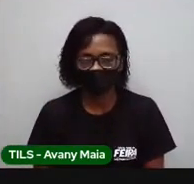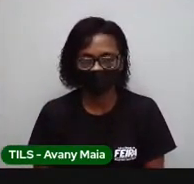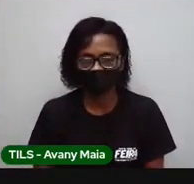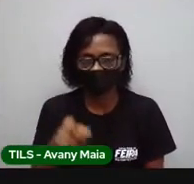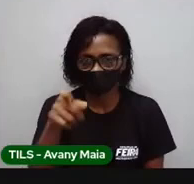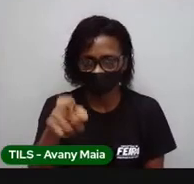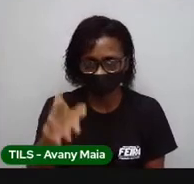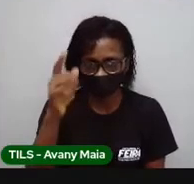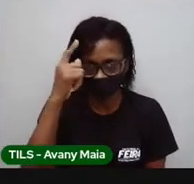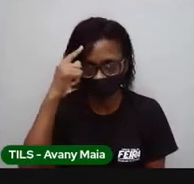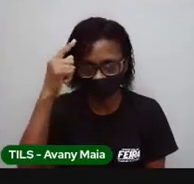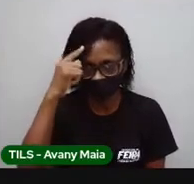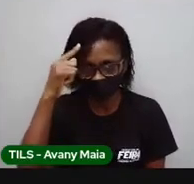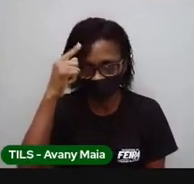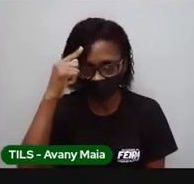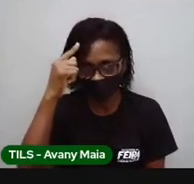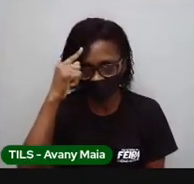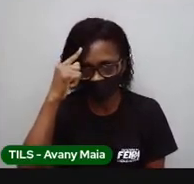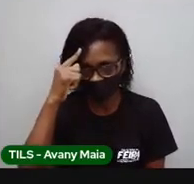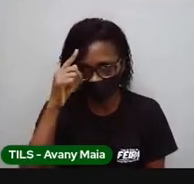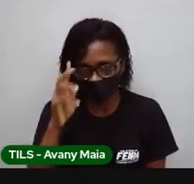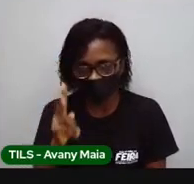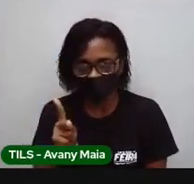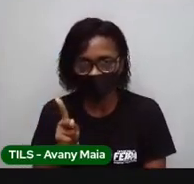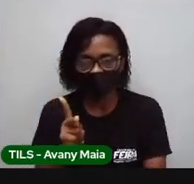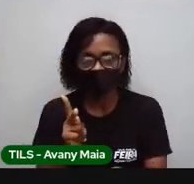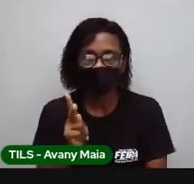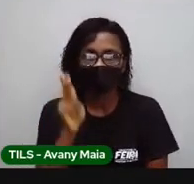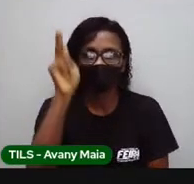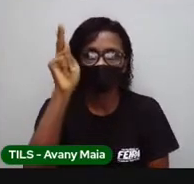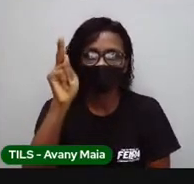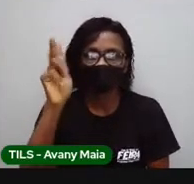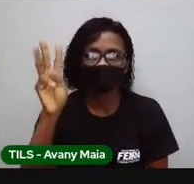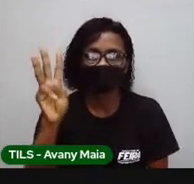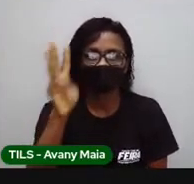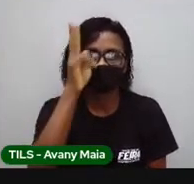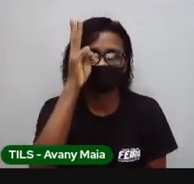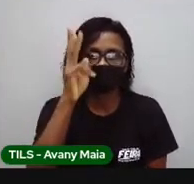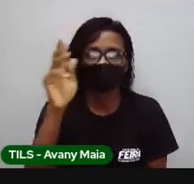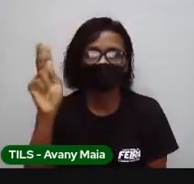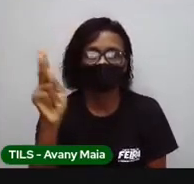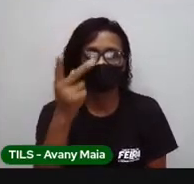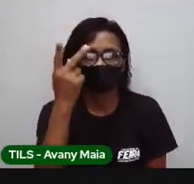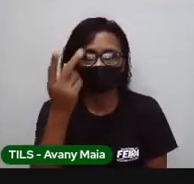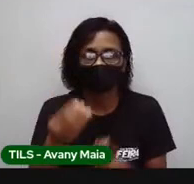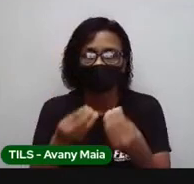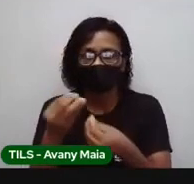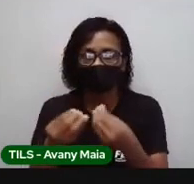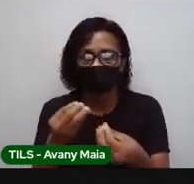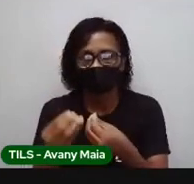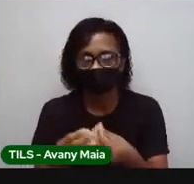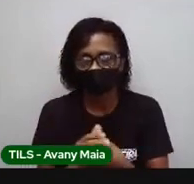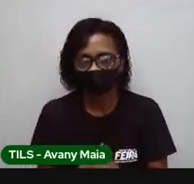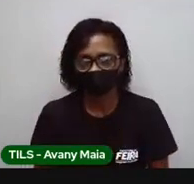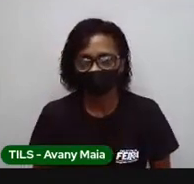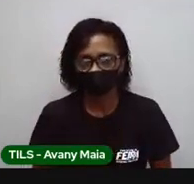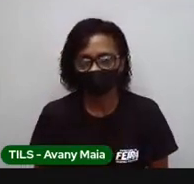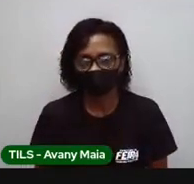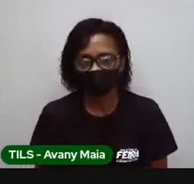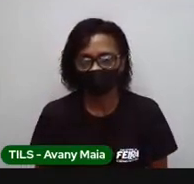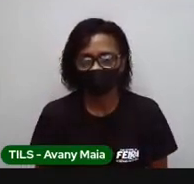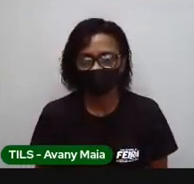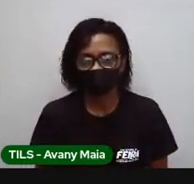que você achou tudo em quilowatts, hora, qual será o consumo total de energia desses elétrons domésticos,